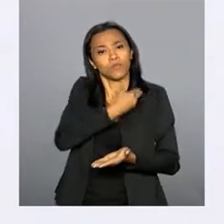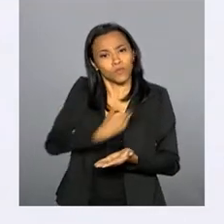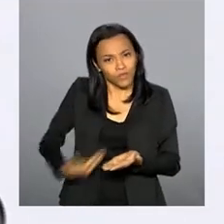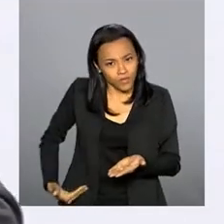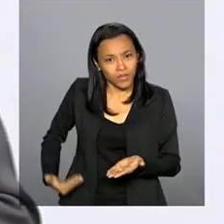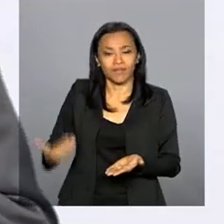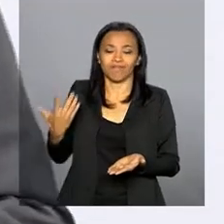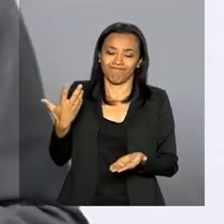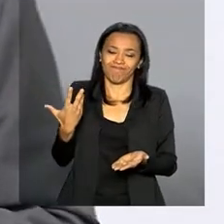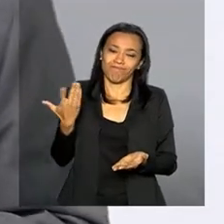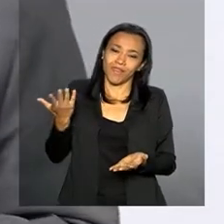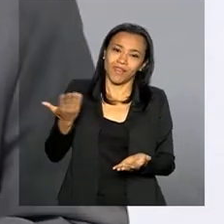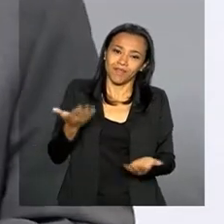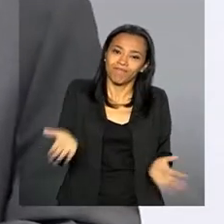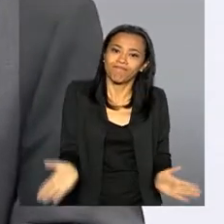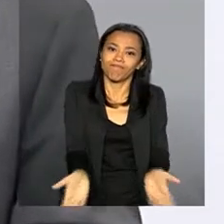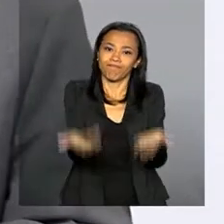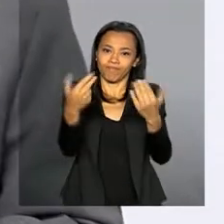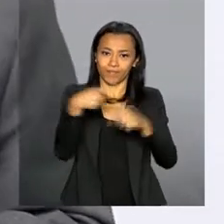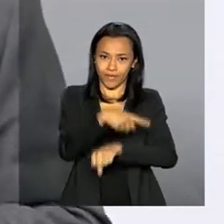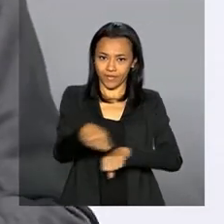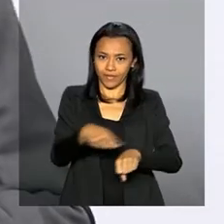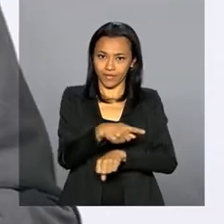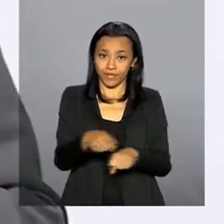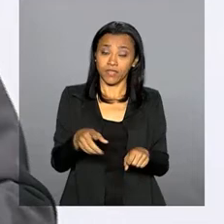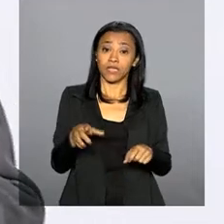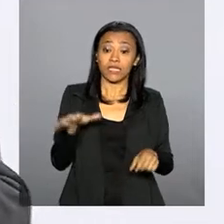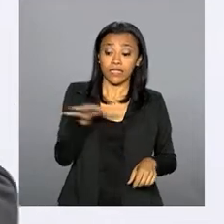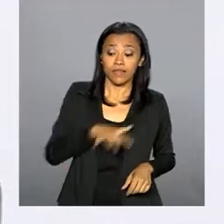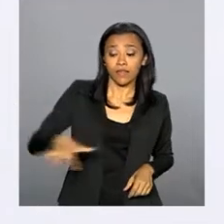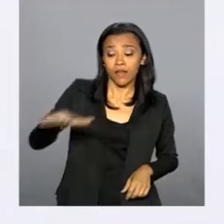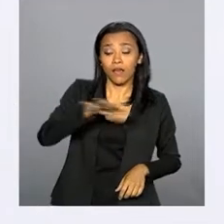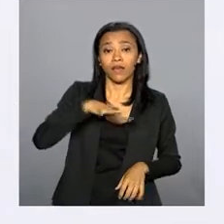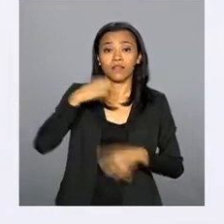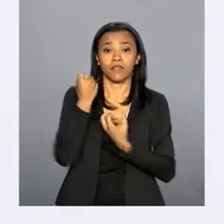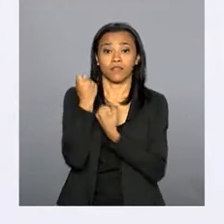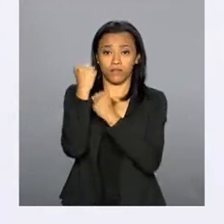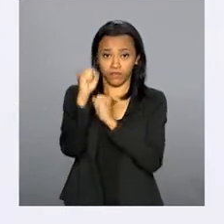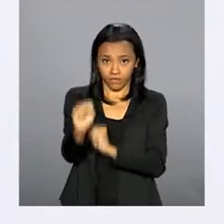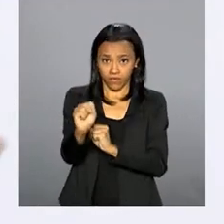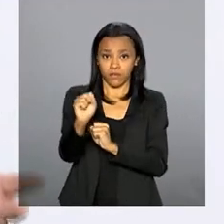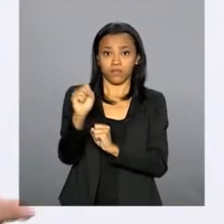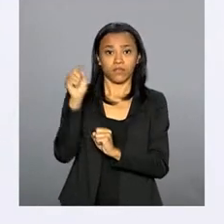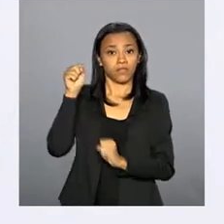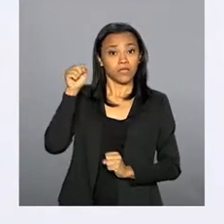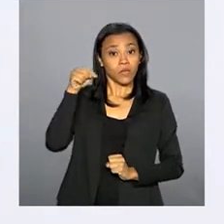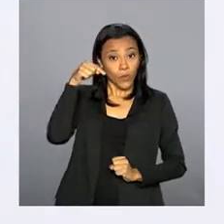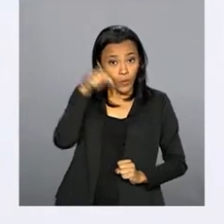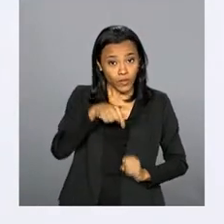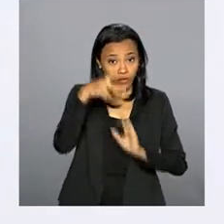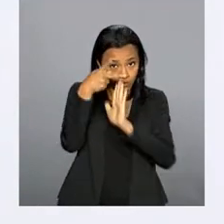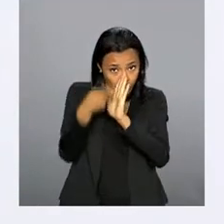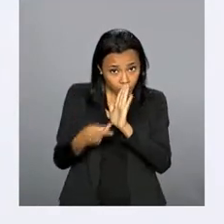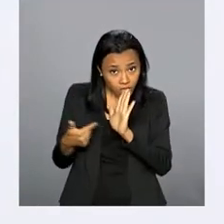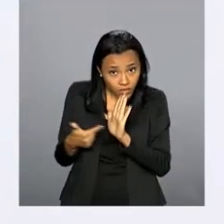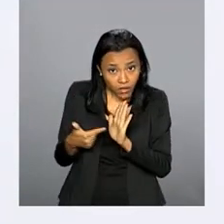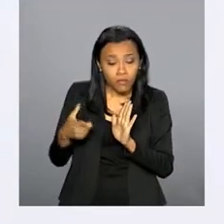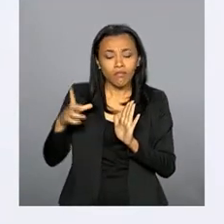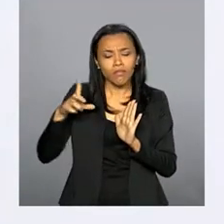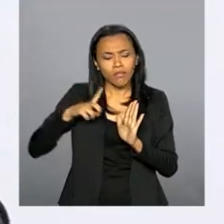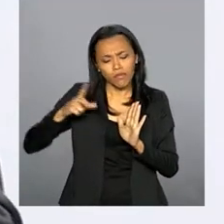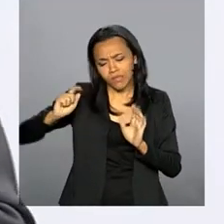brasileira. Notadamente no campo da defesa, onde com esse projeto nós temos